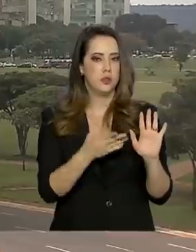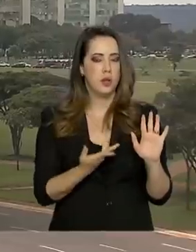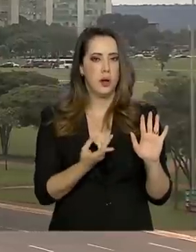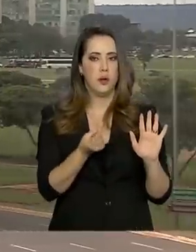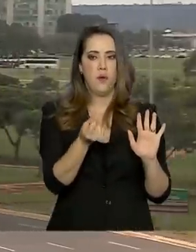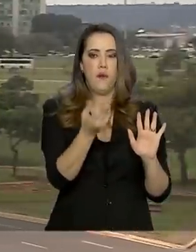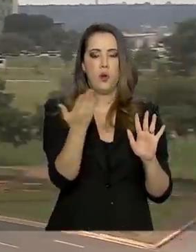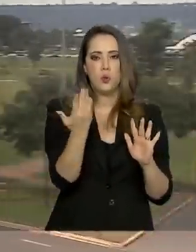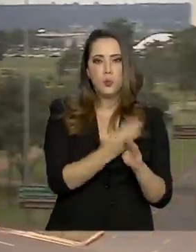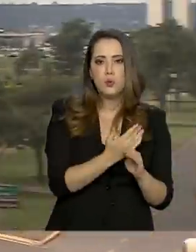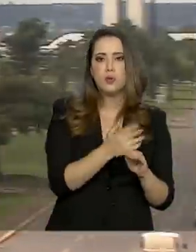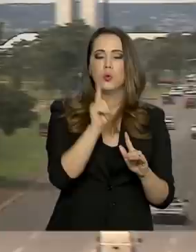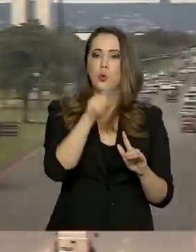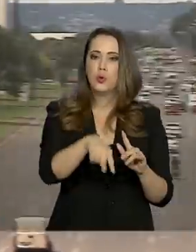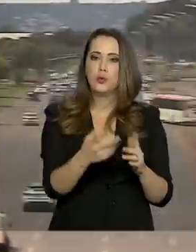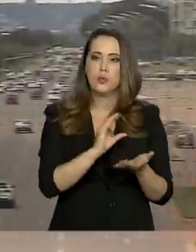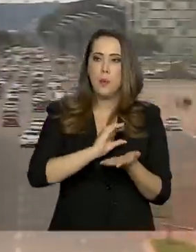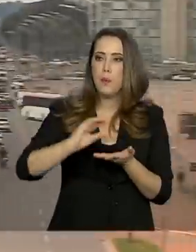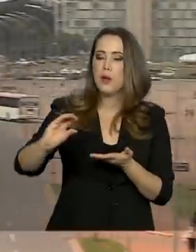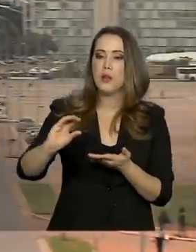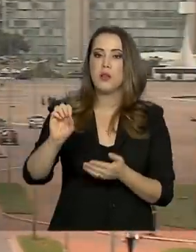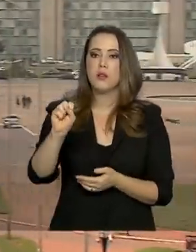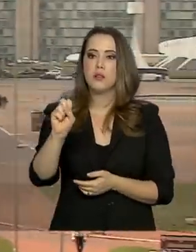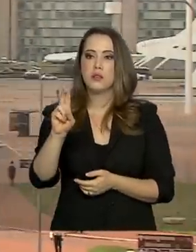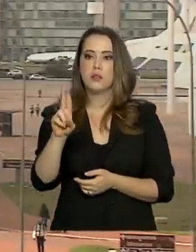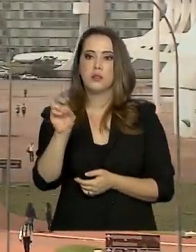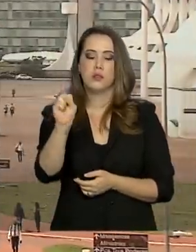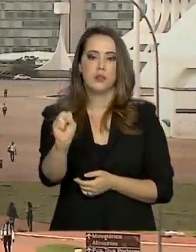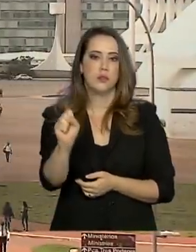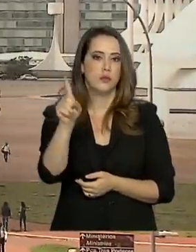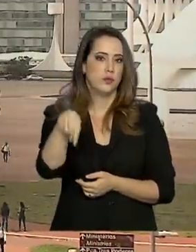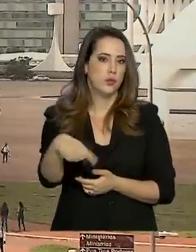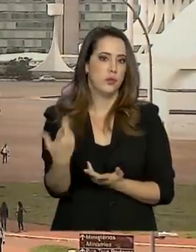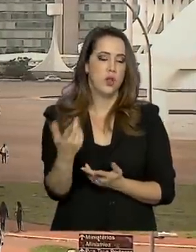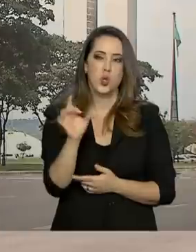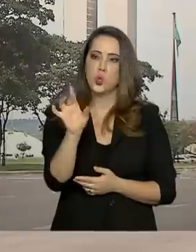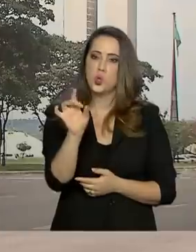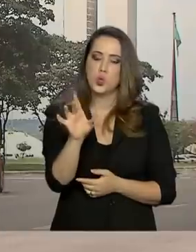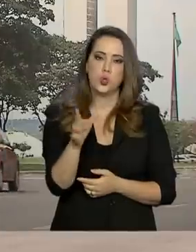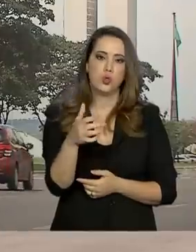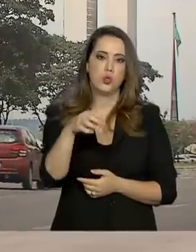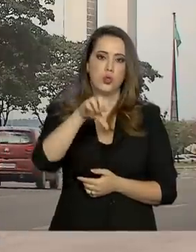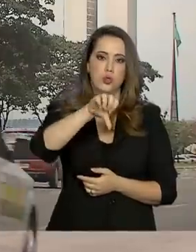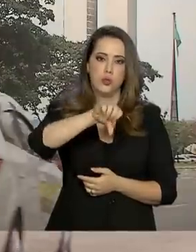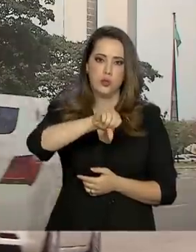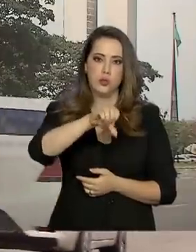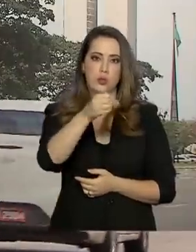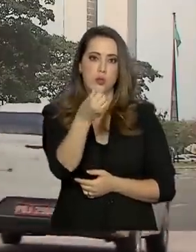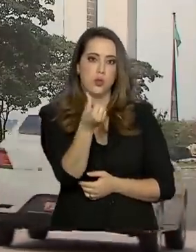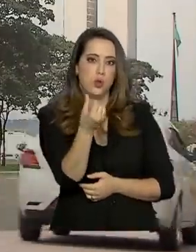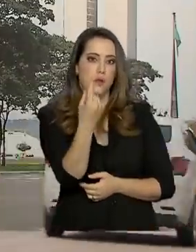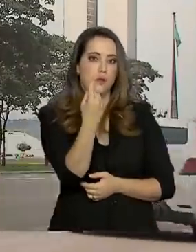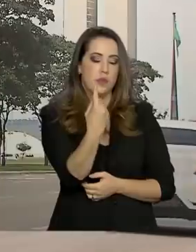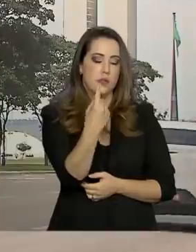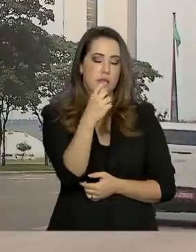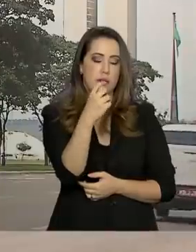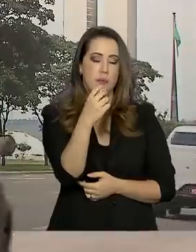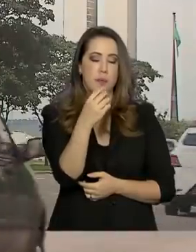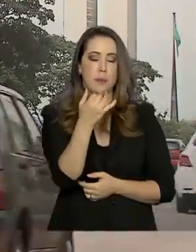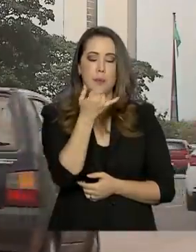parcela do seguro obrigatório repassada ao SUS em 2019 foi apenas de R 965 milhões.